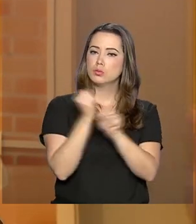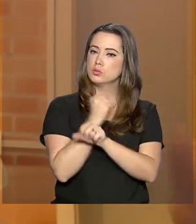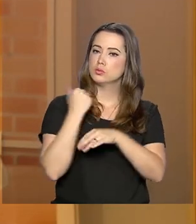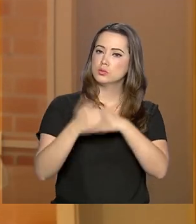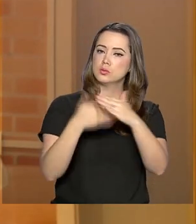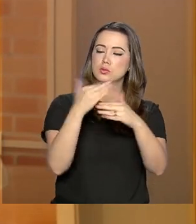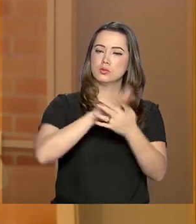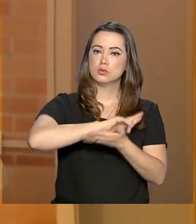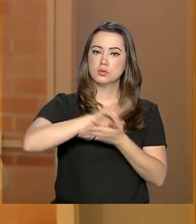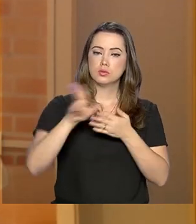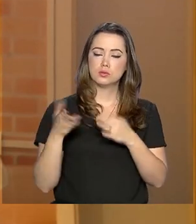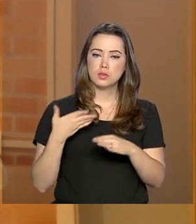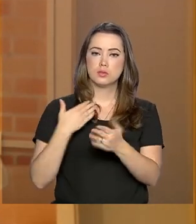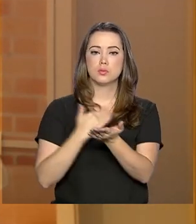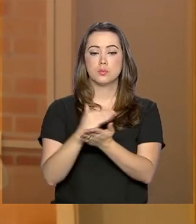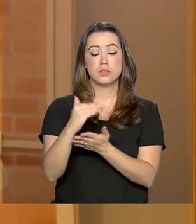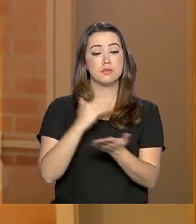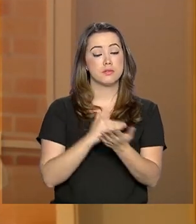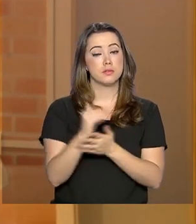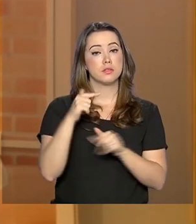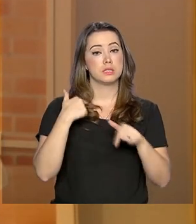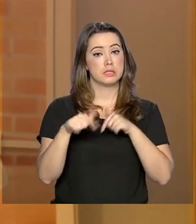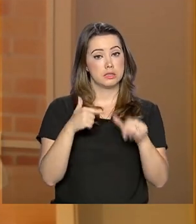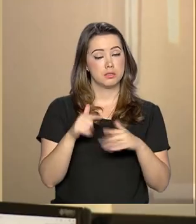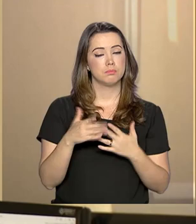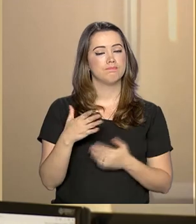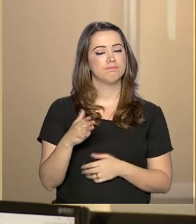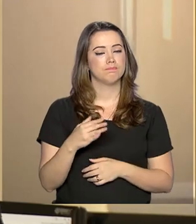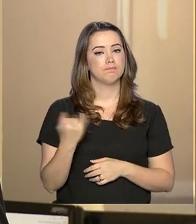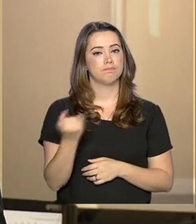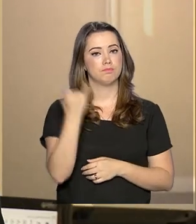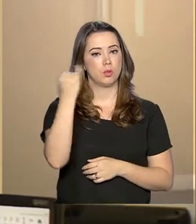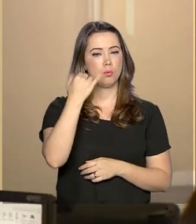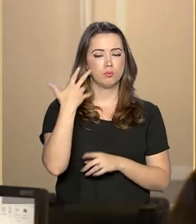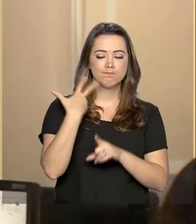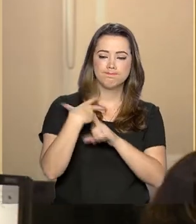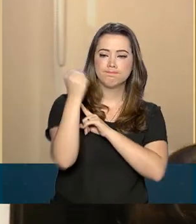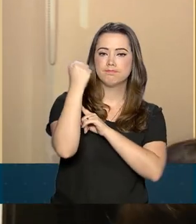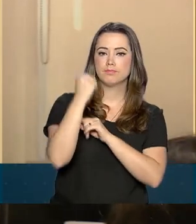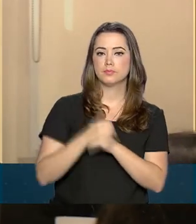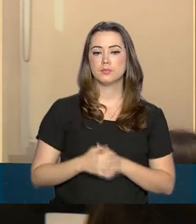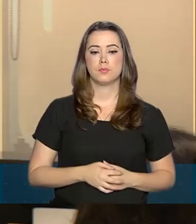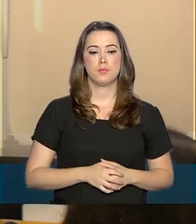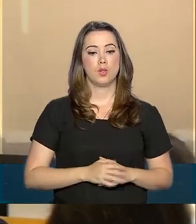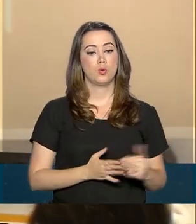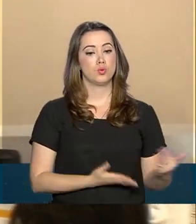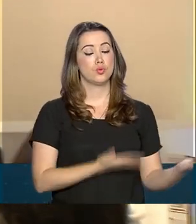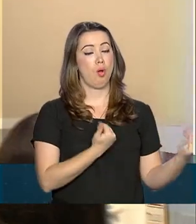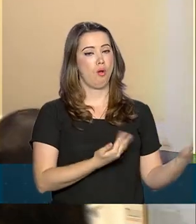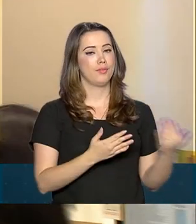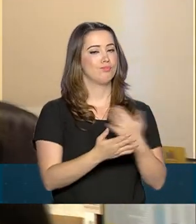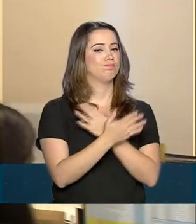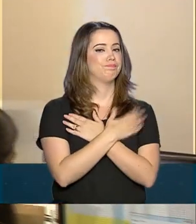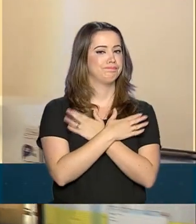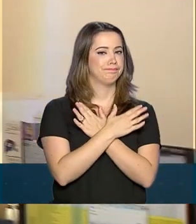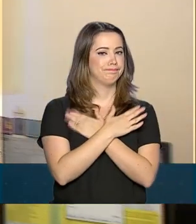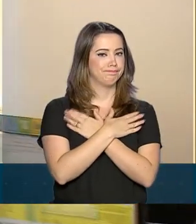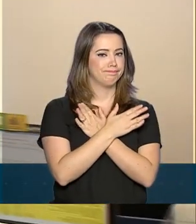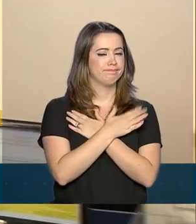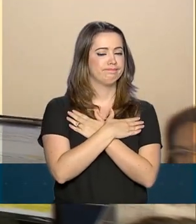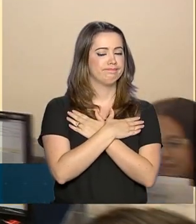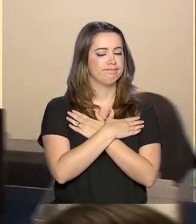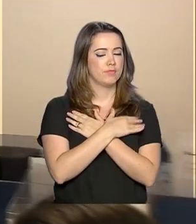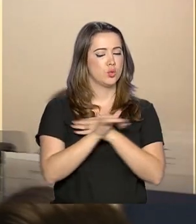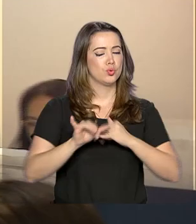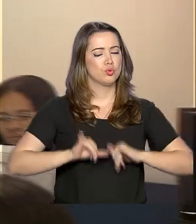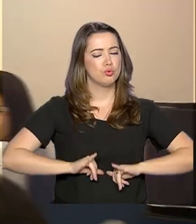e muitos se encaminham a partir dali para uma carreira de sucesso. Os jovens são a parcela da população que mais sofre com o desemprego. E é por isso que os